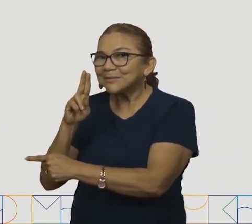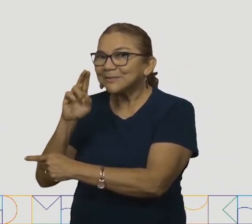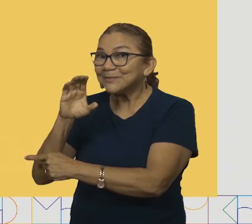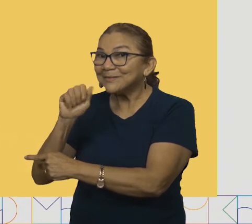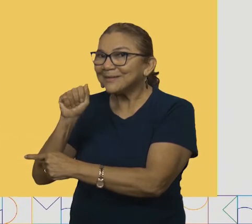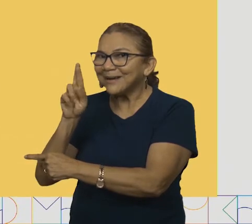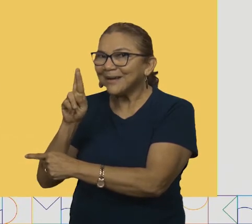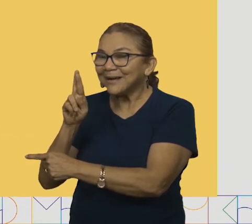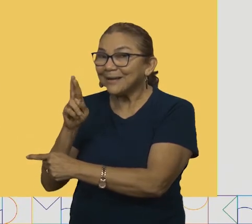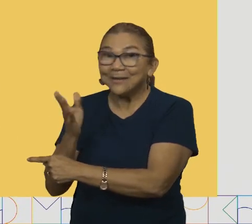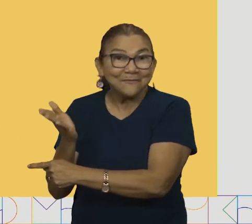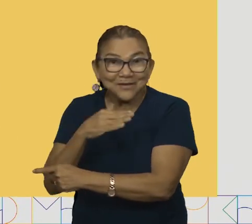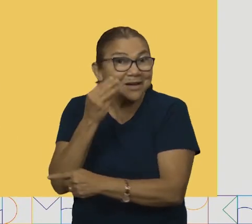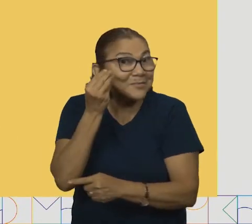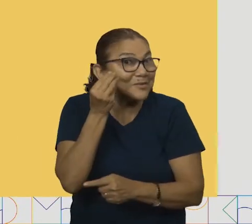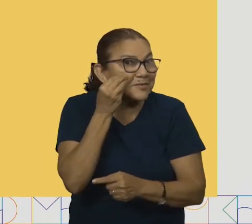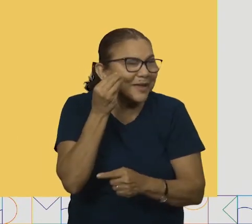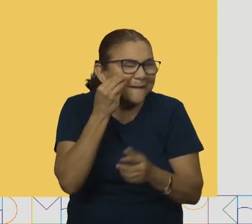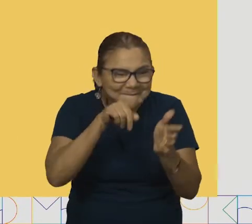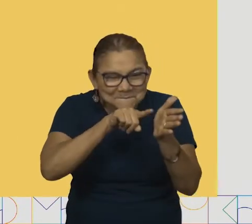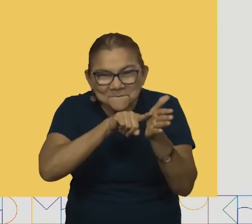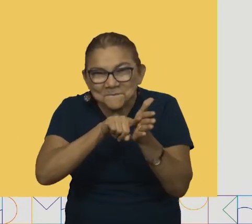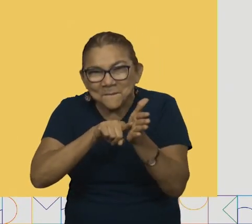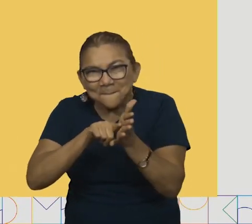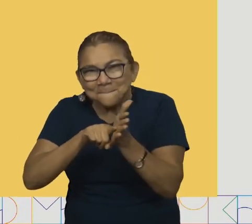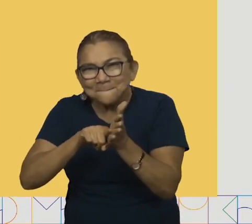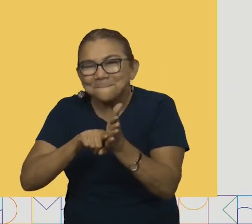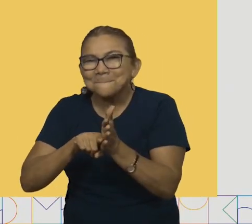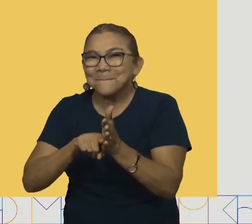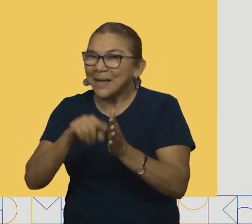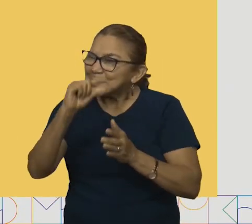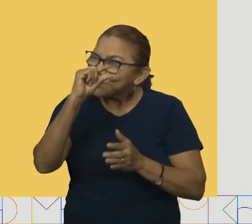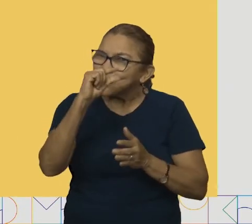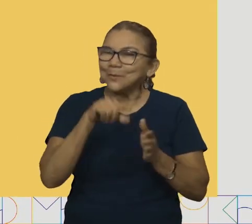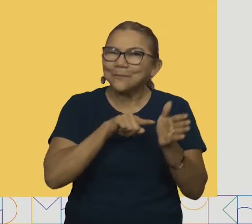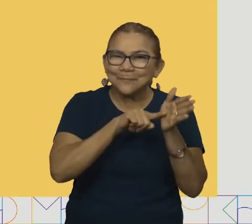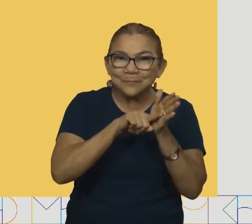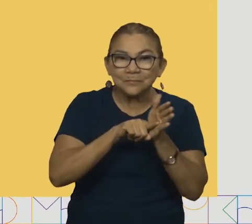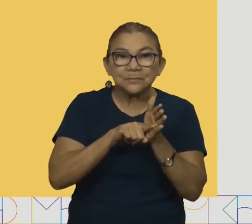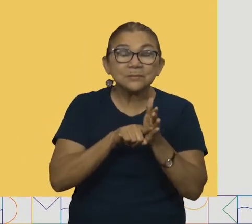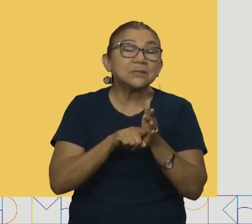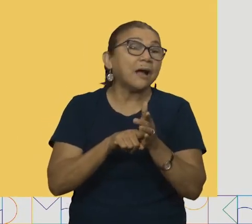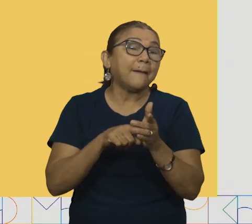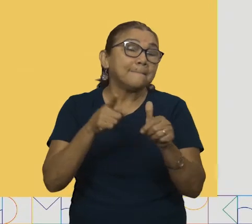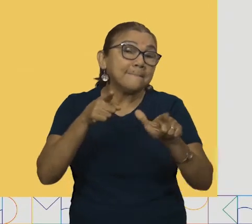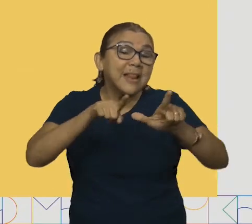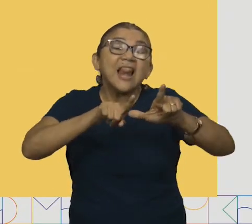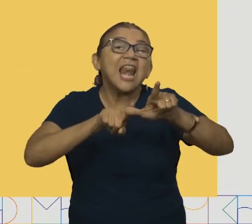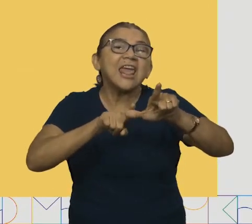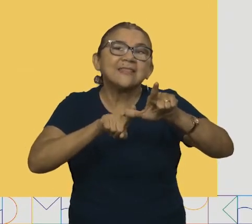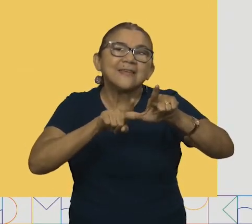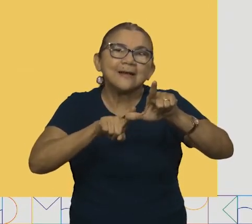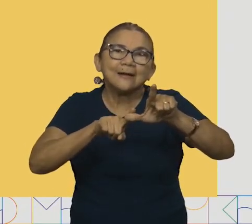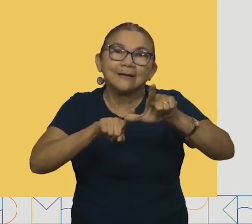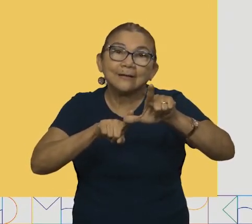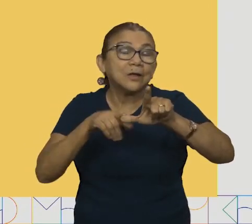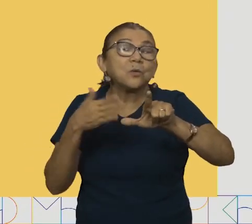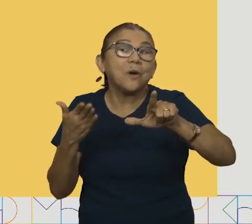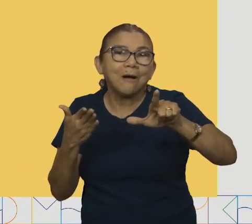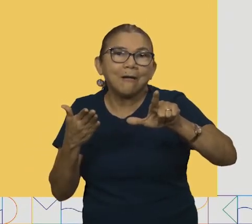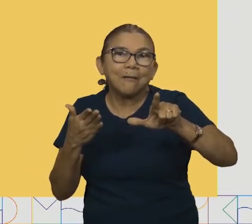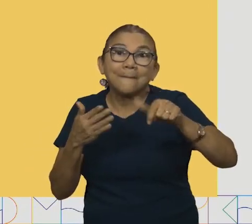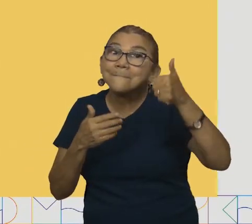crianças? Vamos investigar mais um pouquinho? Olha só. Qual é a letra inicial da palavra limão? Vocês sabem?